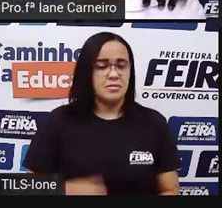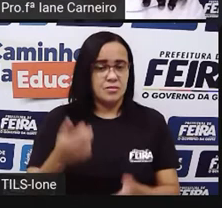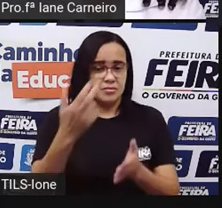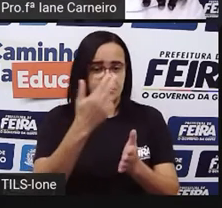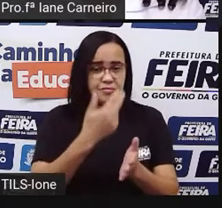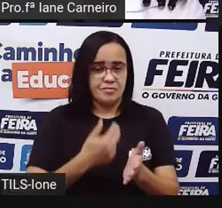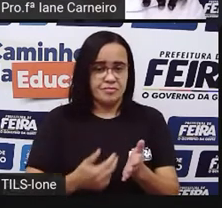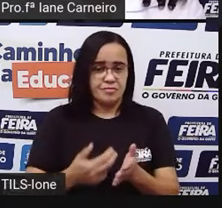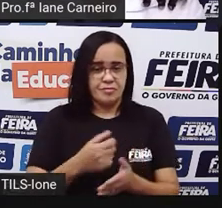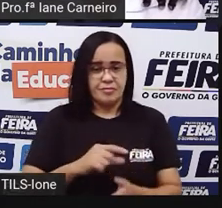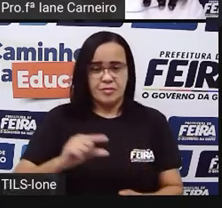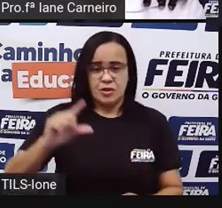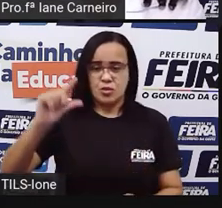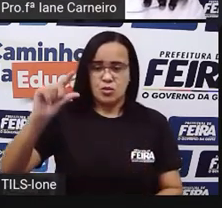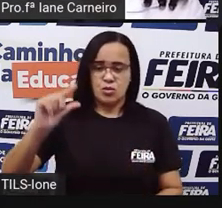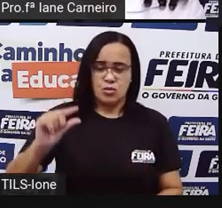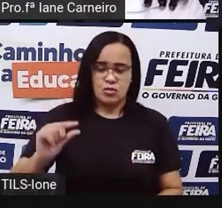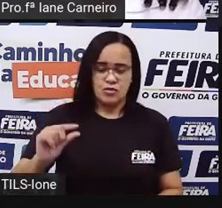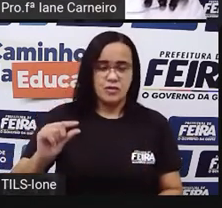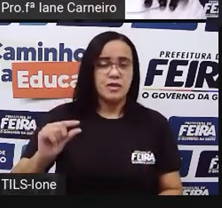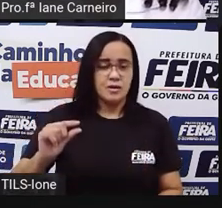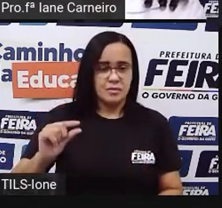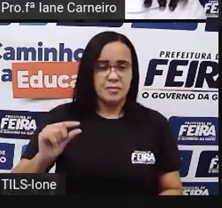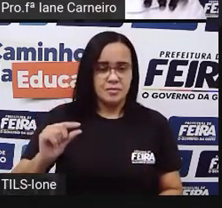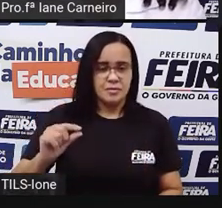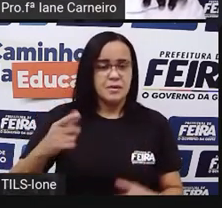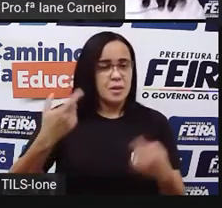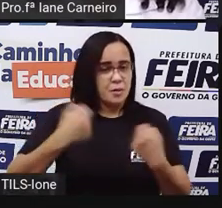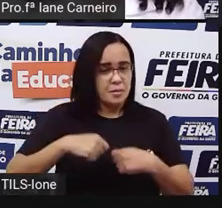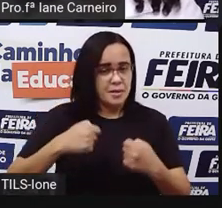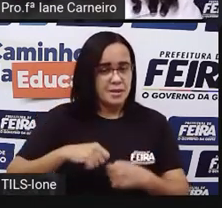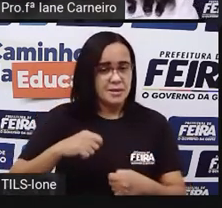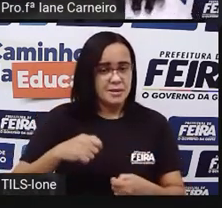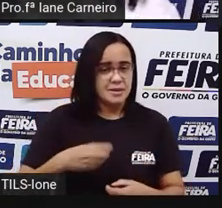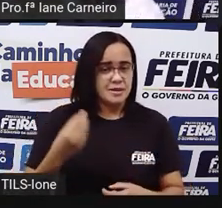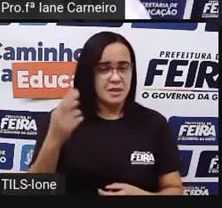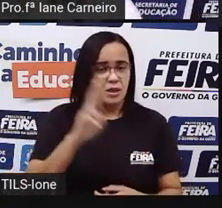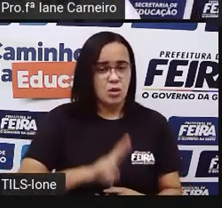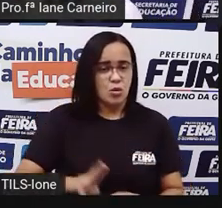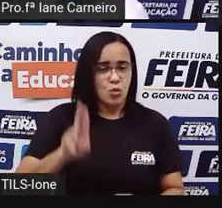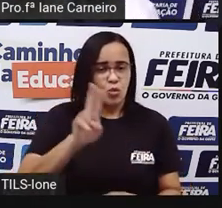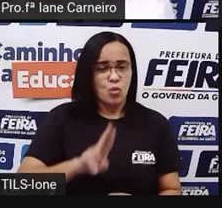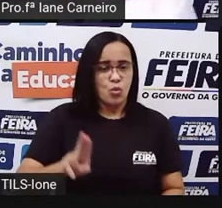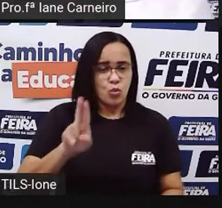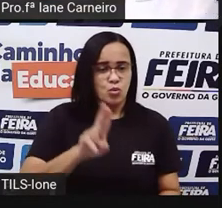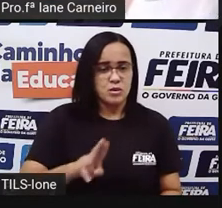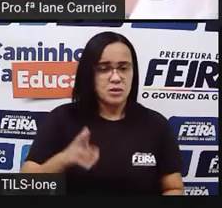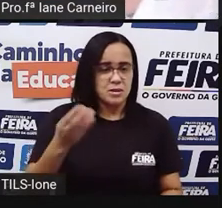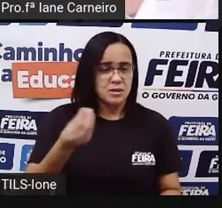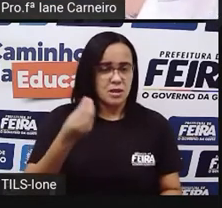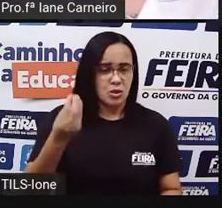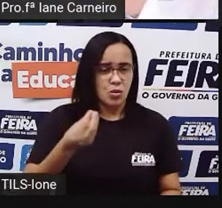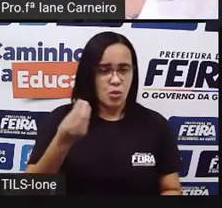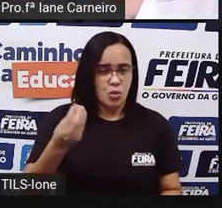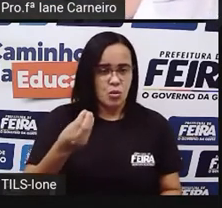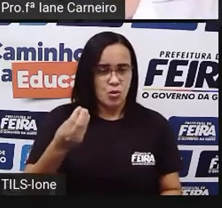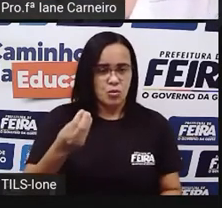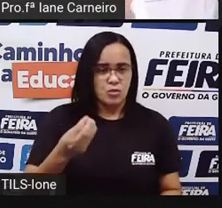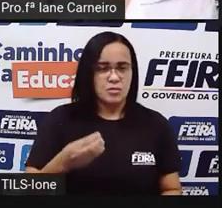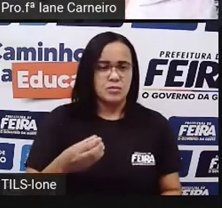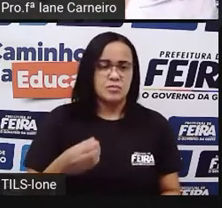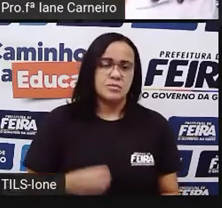mais grosso ou mais fino, né? Então, se você pegar aqueles hidrocores, né? Ele tem uma ponta meio